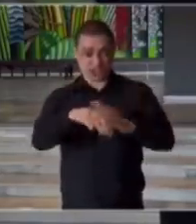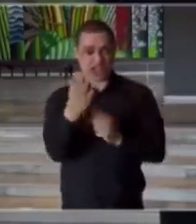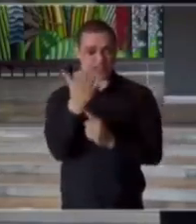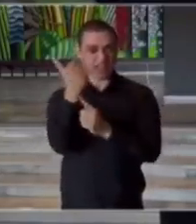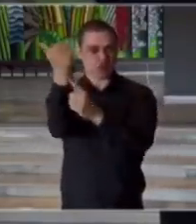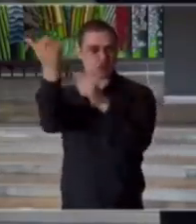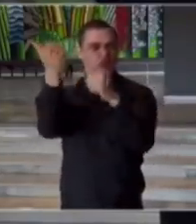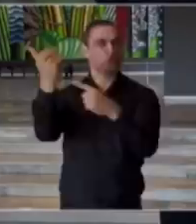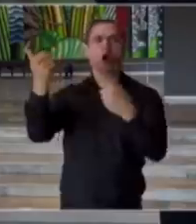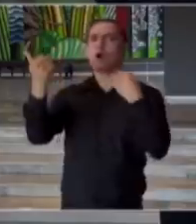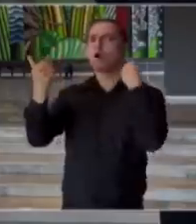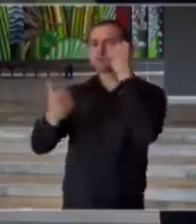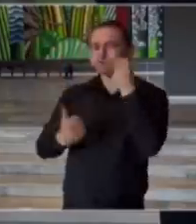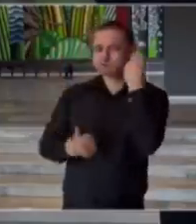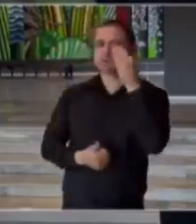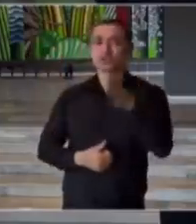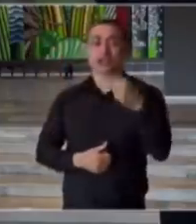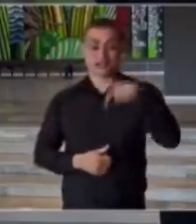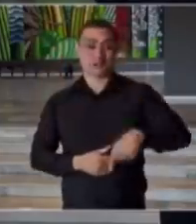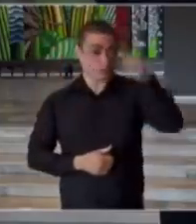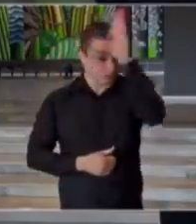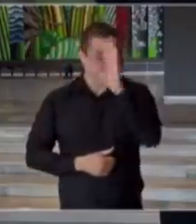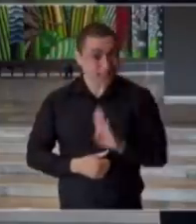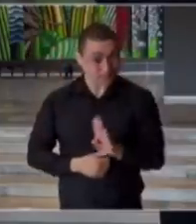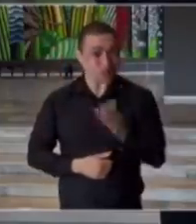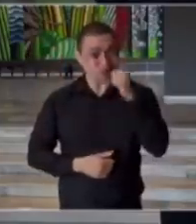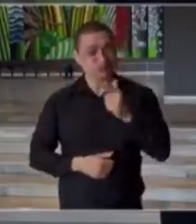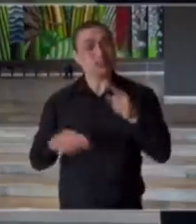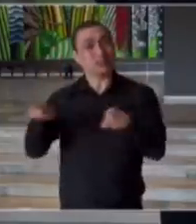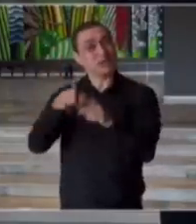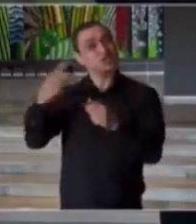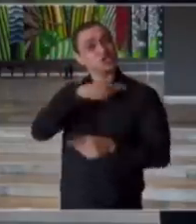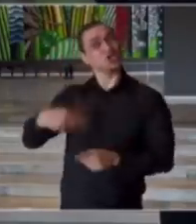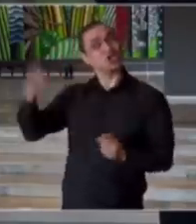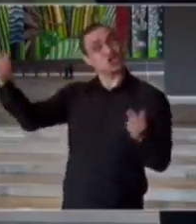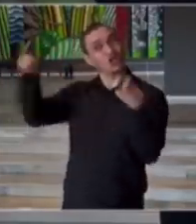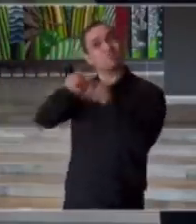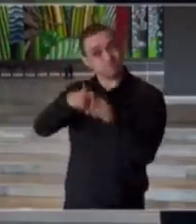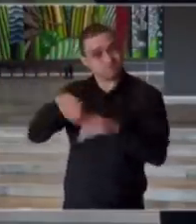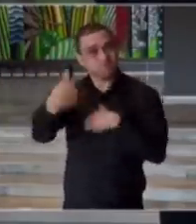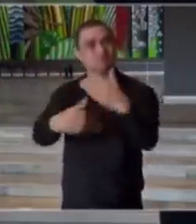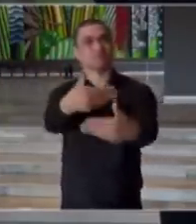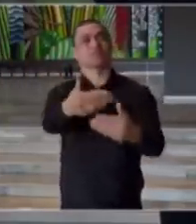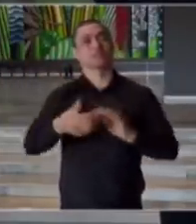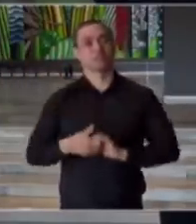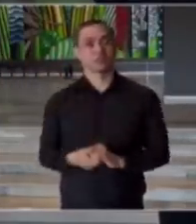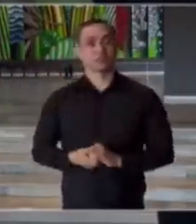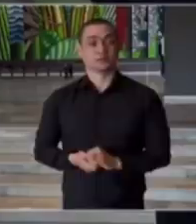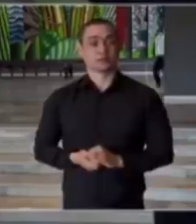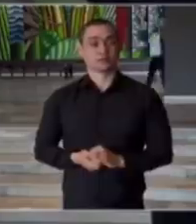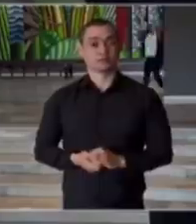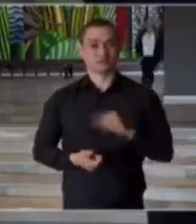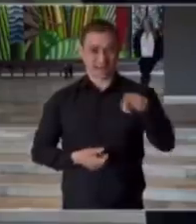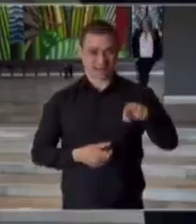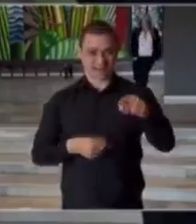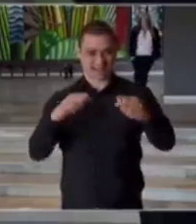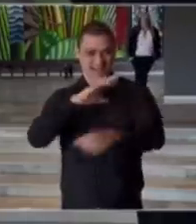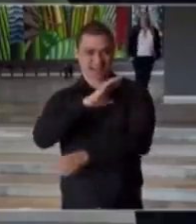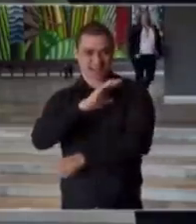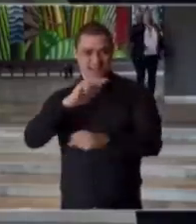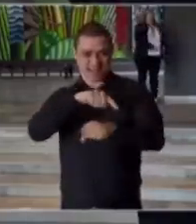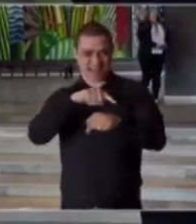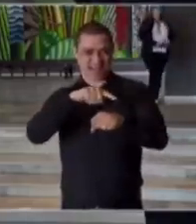tecnologia é brasileiro e chinês nesta vacina. Ela foi batizada de